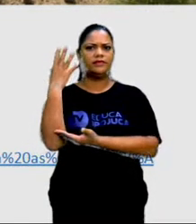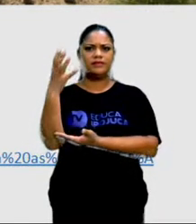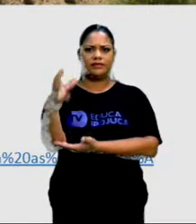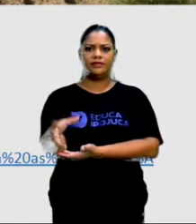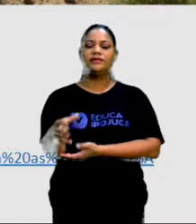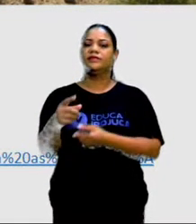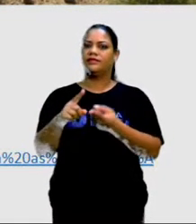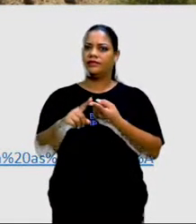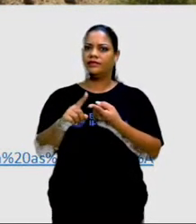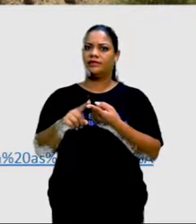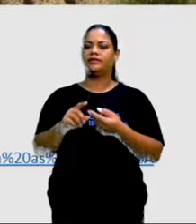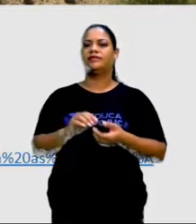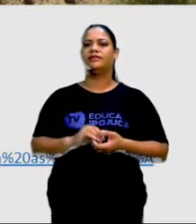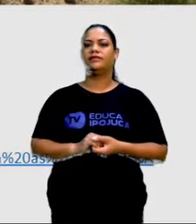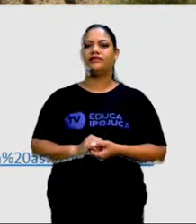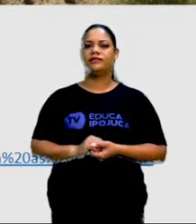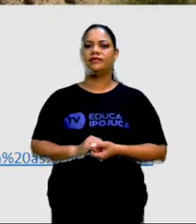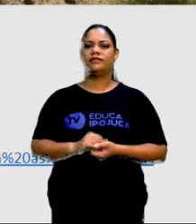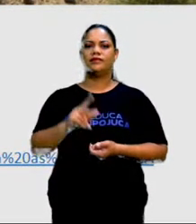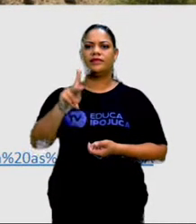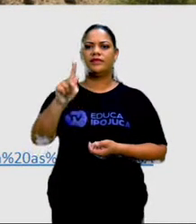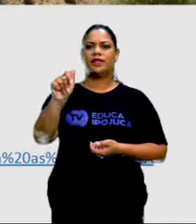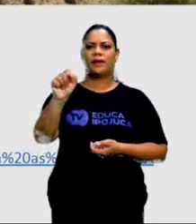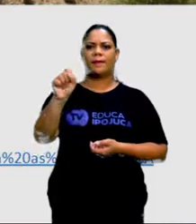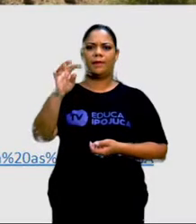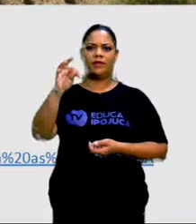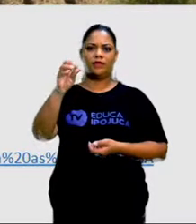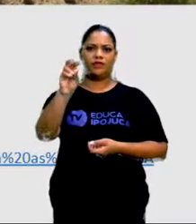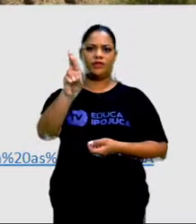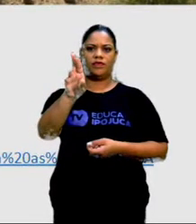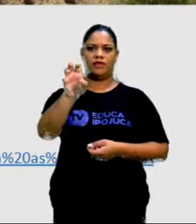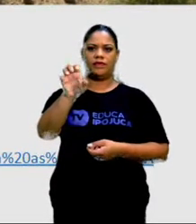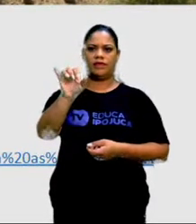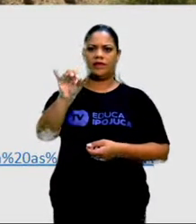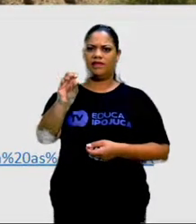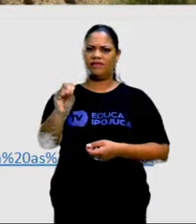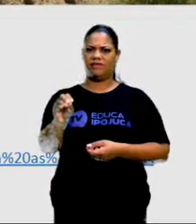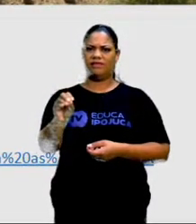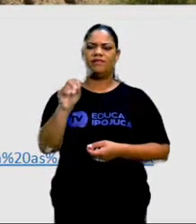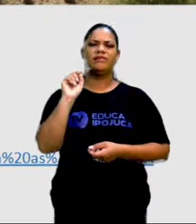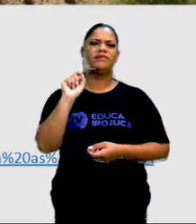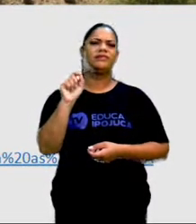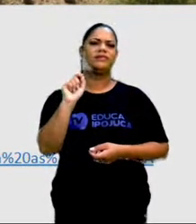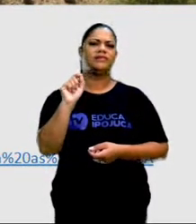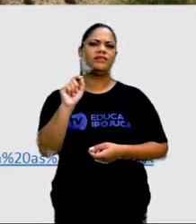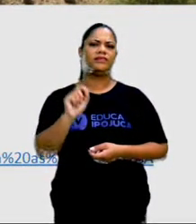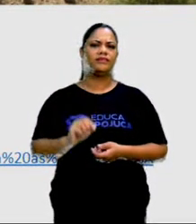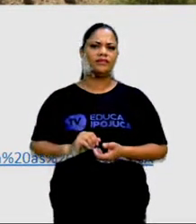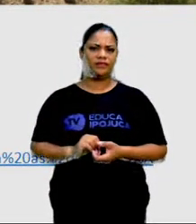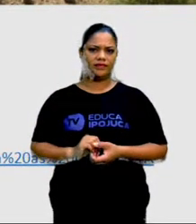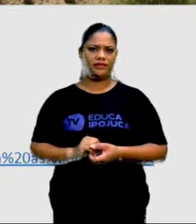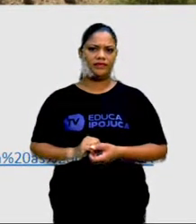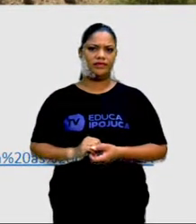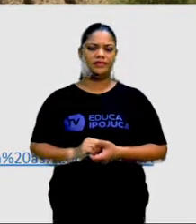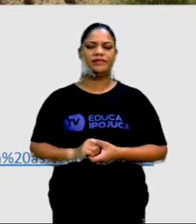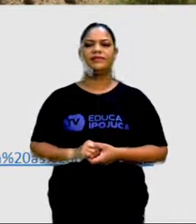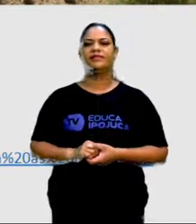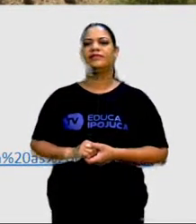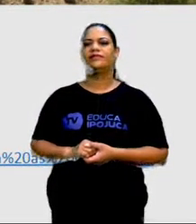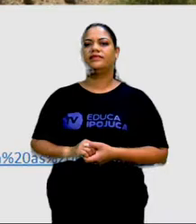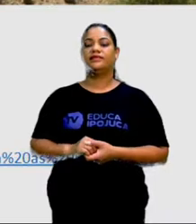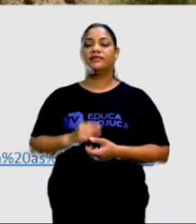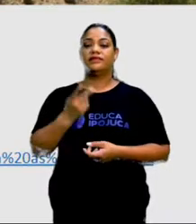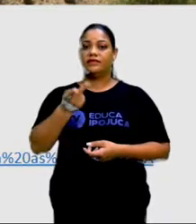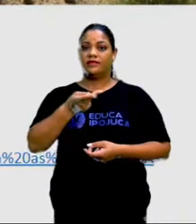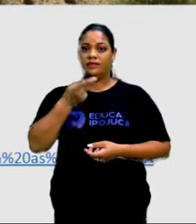pastoreio excessivo. O que é um pastoreio excessivo? O que é que vocês entendem sobre pastoreio excessivo? Quando